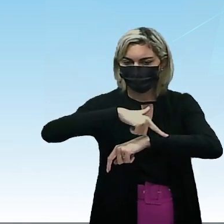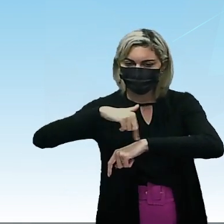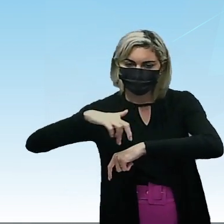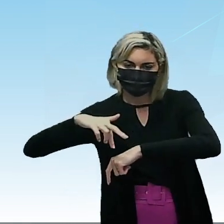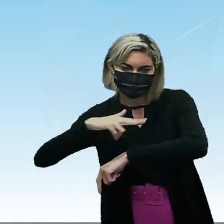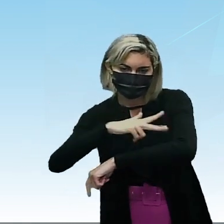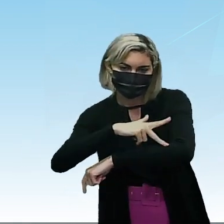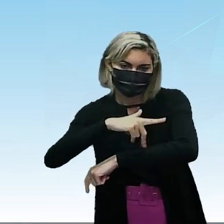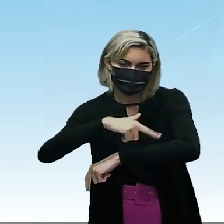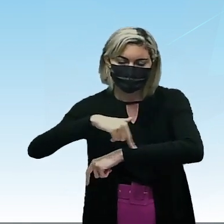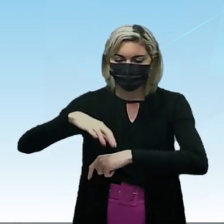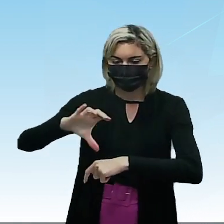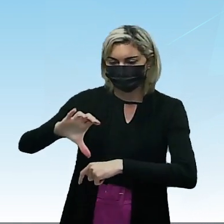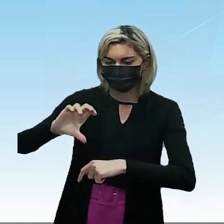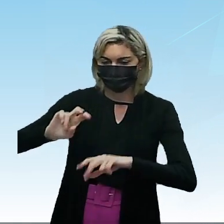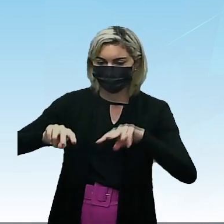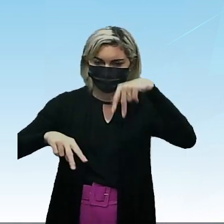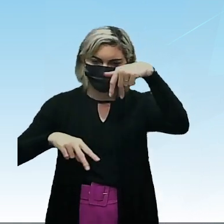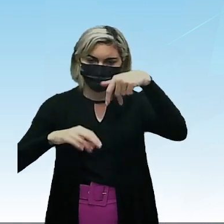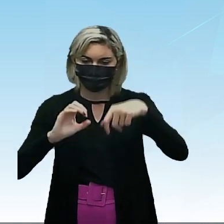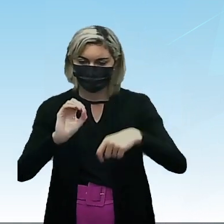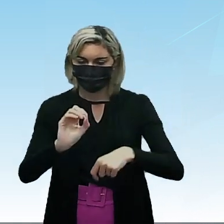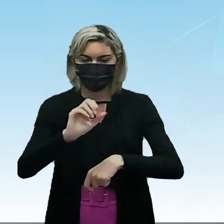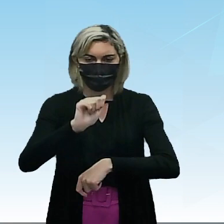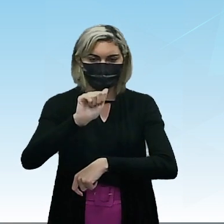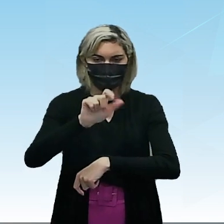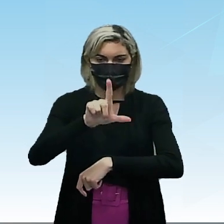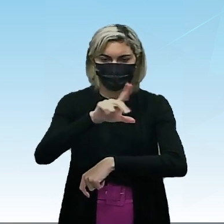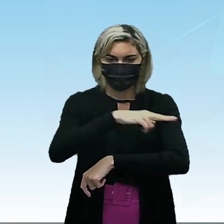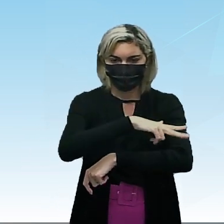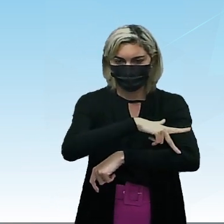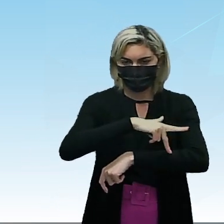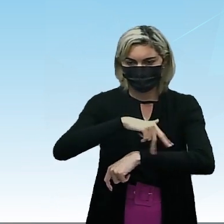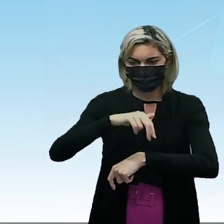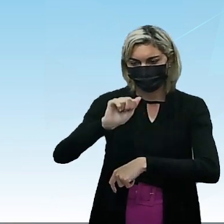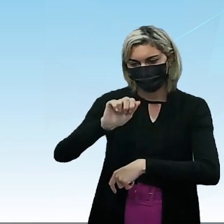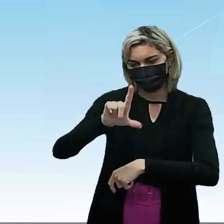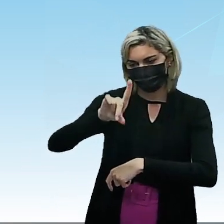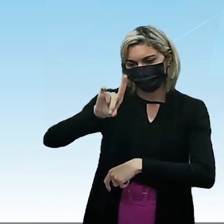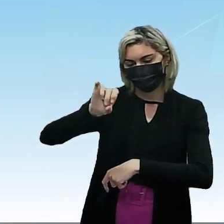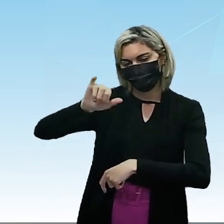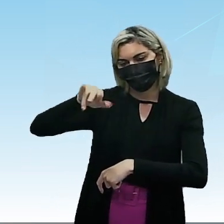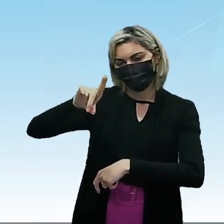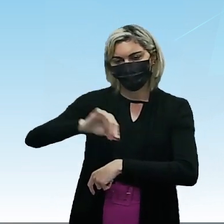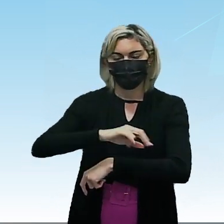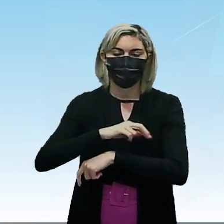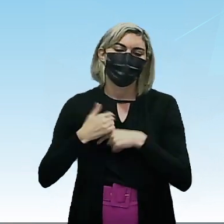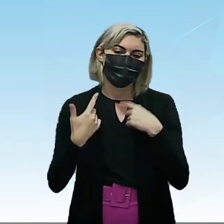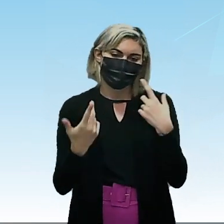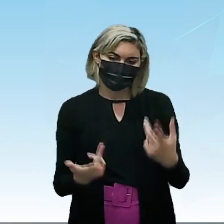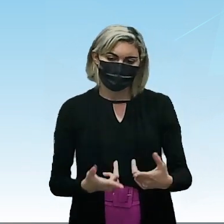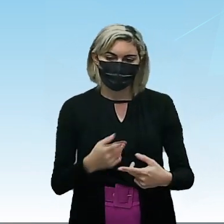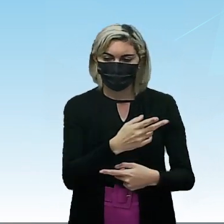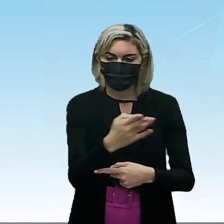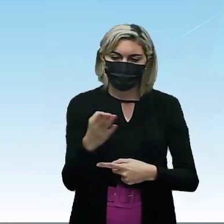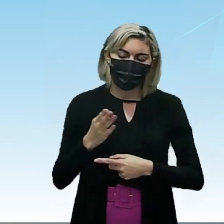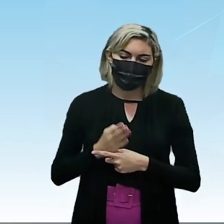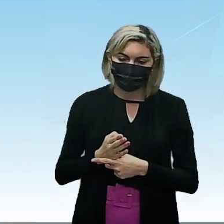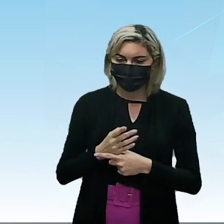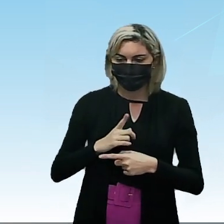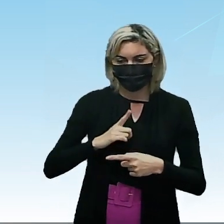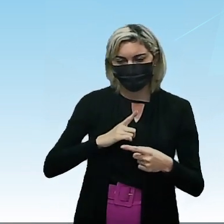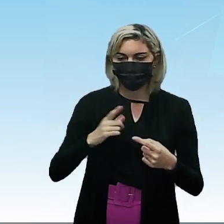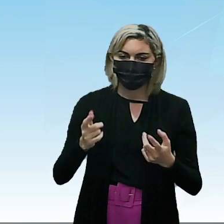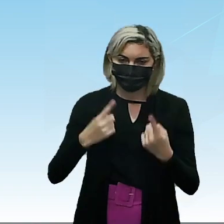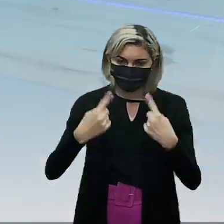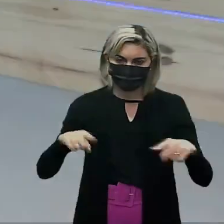Então, ó, C-dupla-O-H é o aldeído. Show de bola? E o aldeído, ele tem até